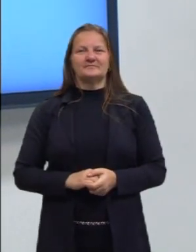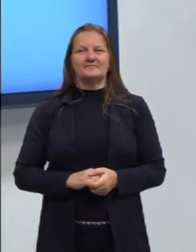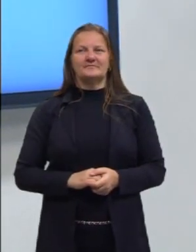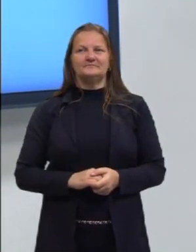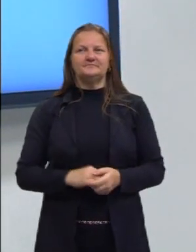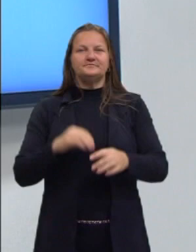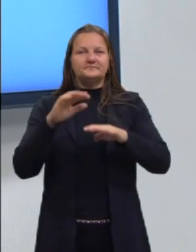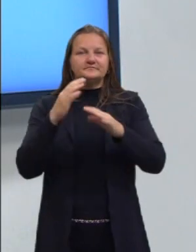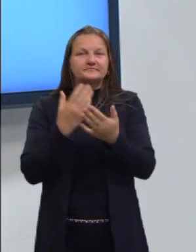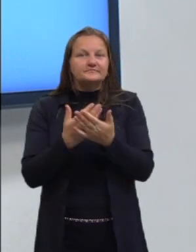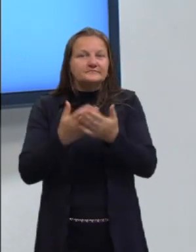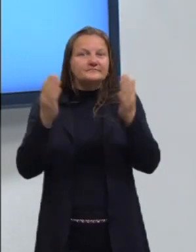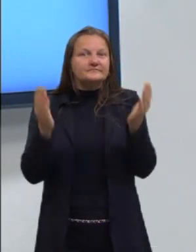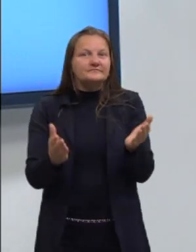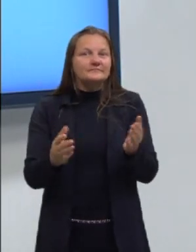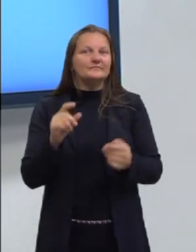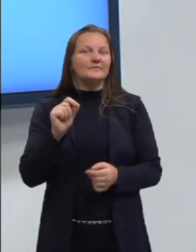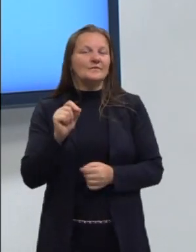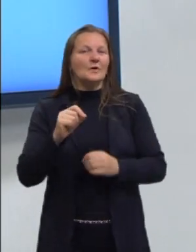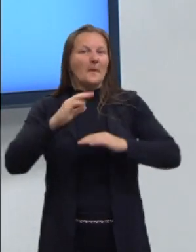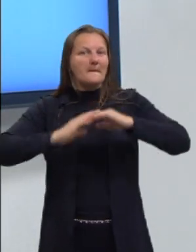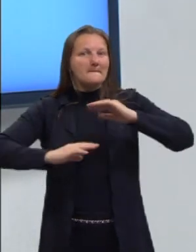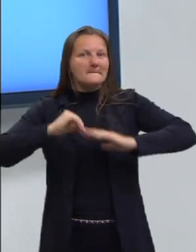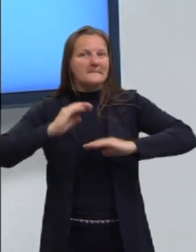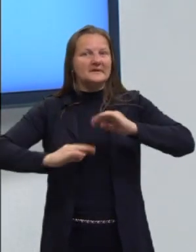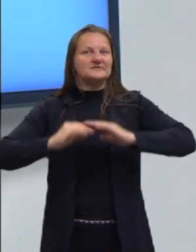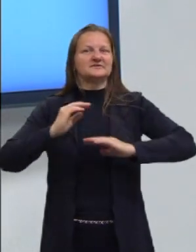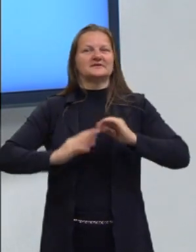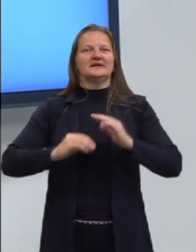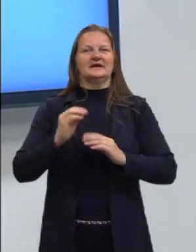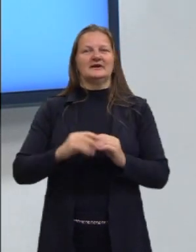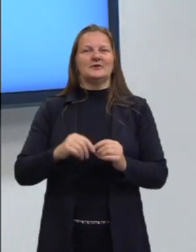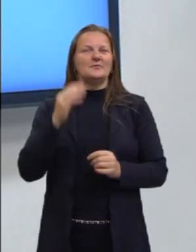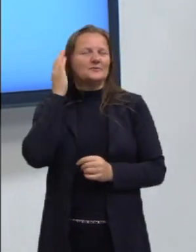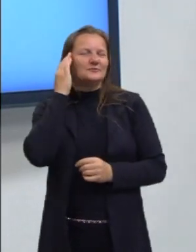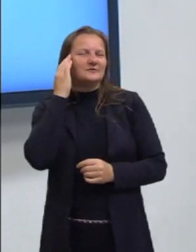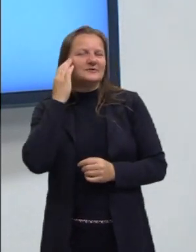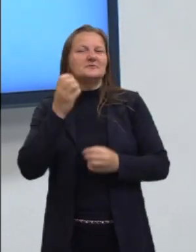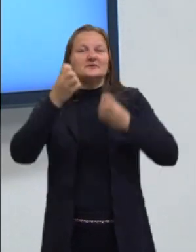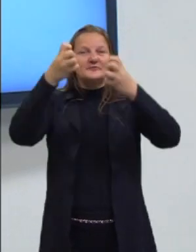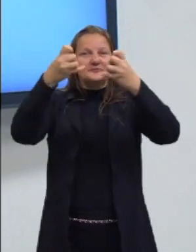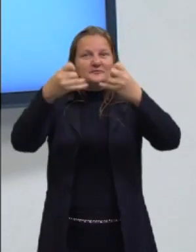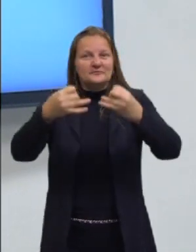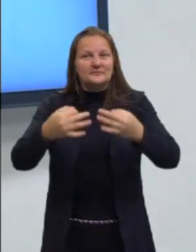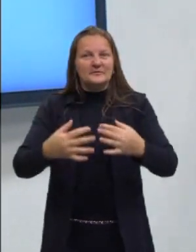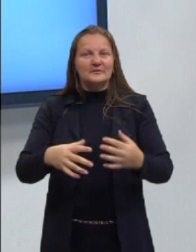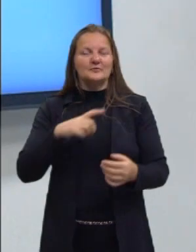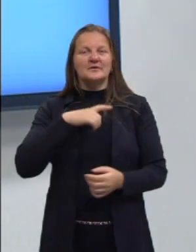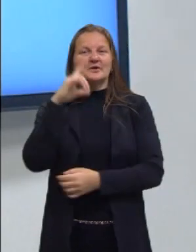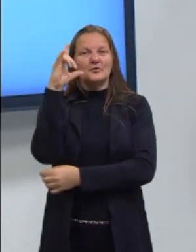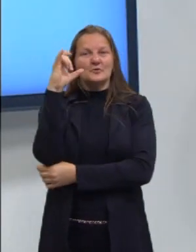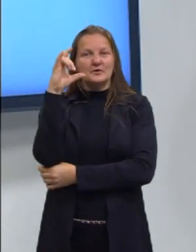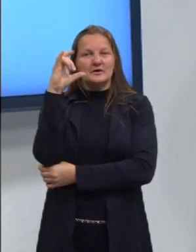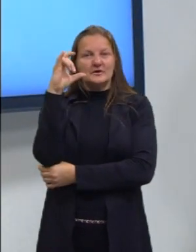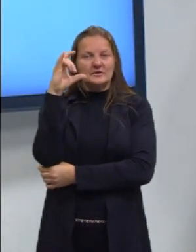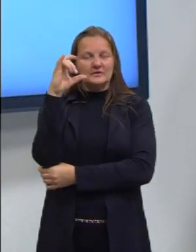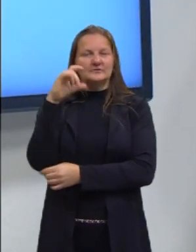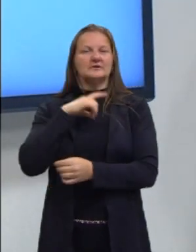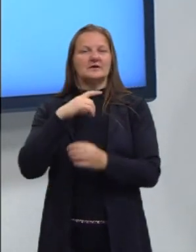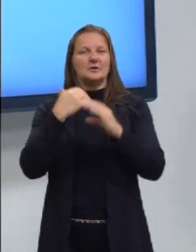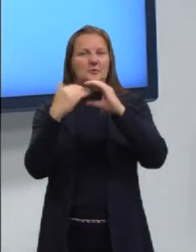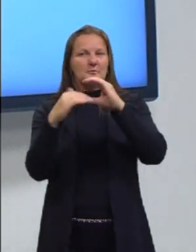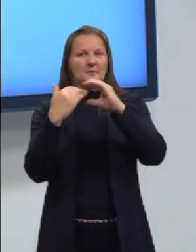Na aula de hoje nós vamos praticar um pouco. Como eu sempre falo para vocês, tem o Insta e o e-mail se vocês